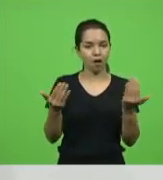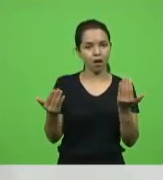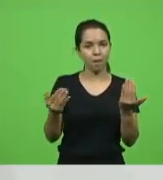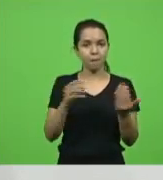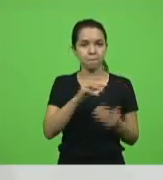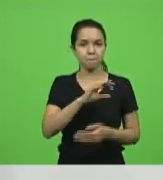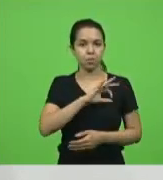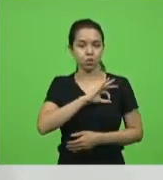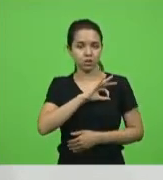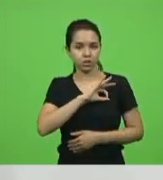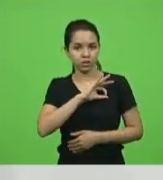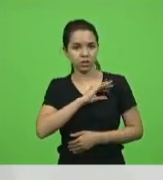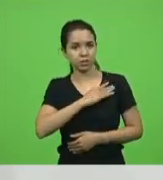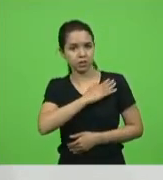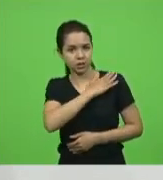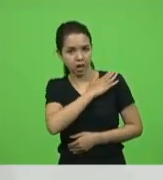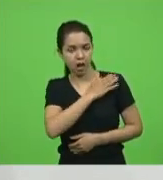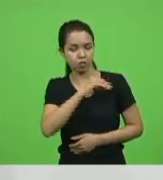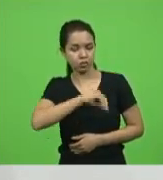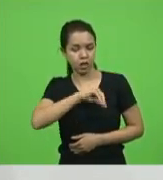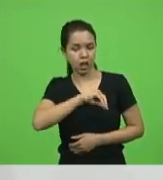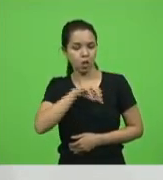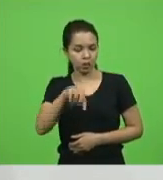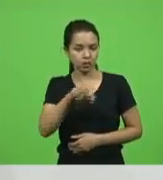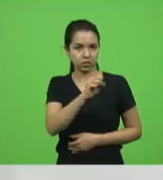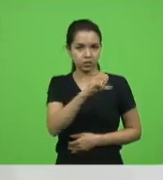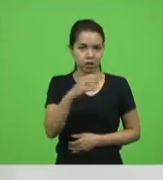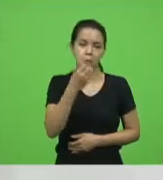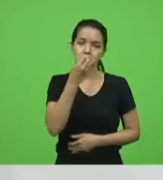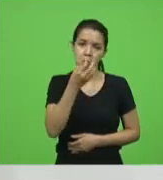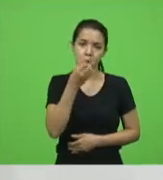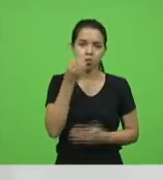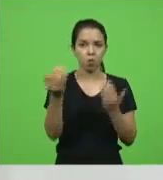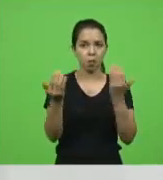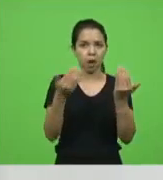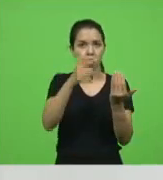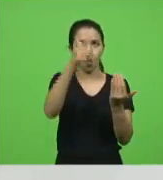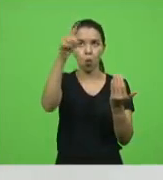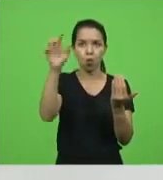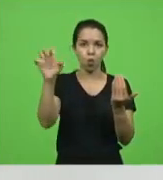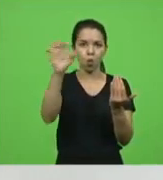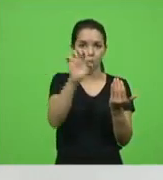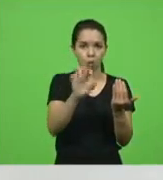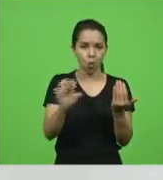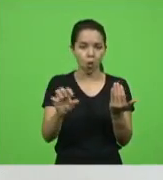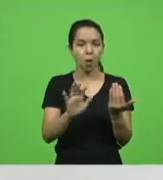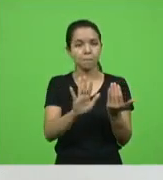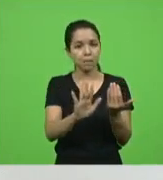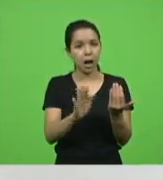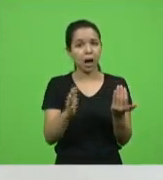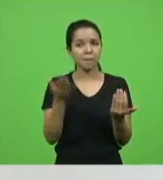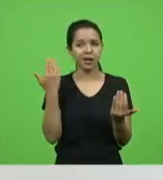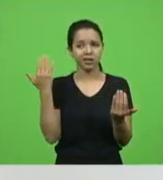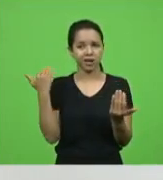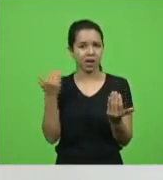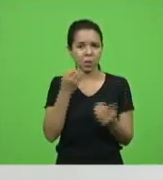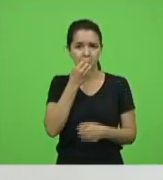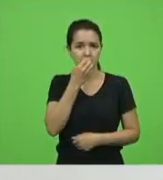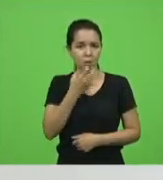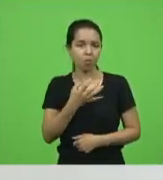Catarina é muito bom, se a gente for comparar com os outros estados da federação. Porém, naquela época, nem bom, nem tão bom era.